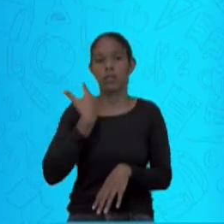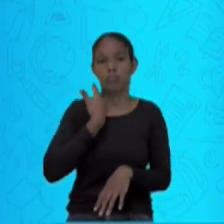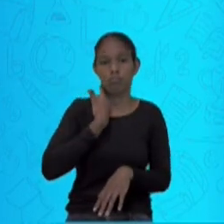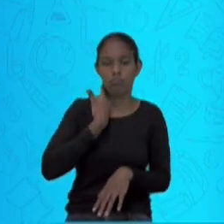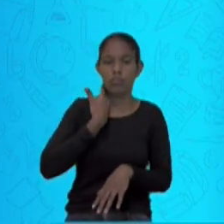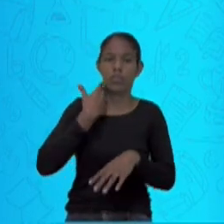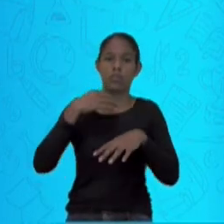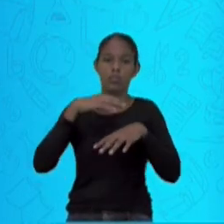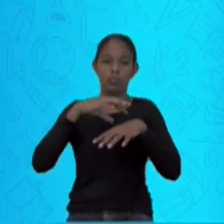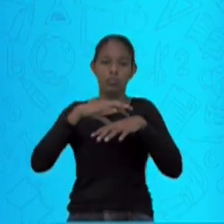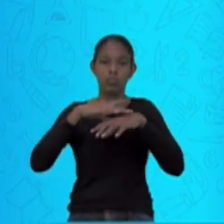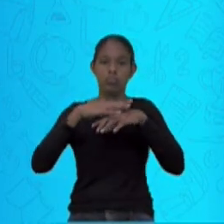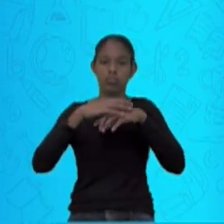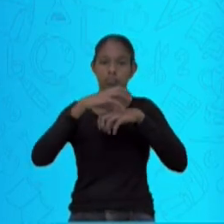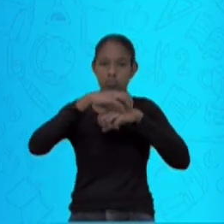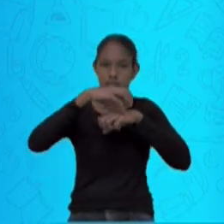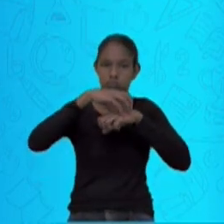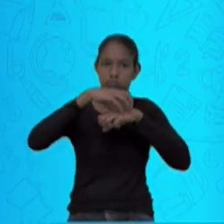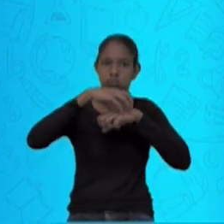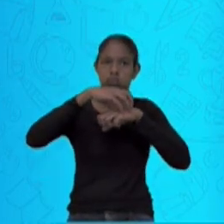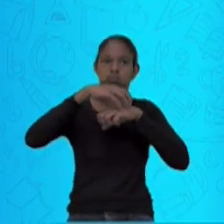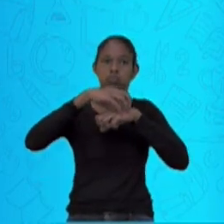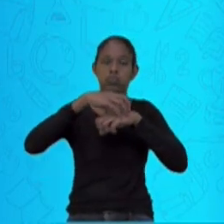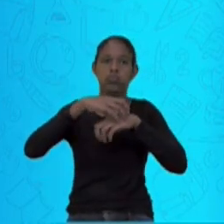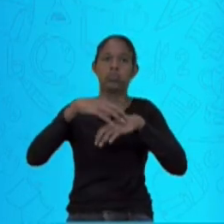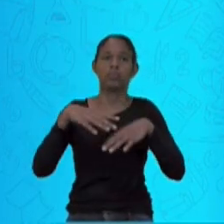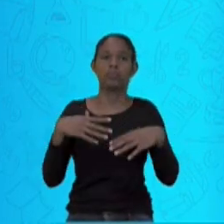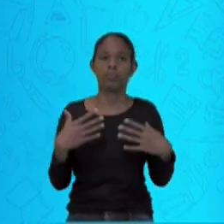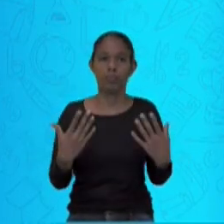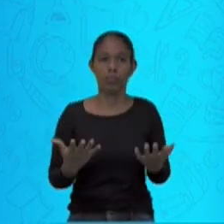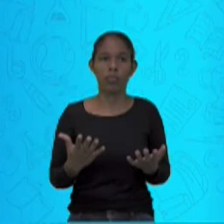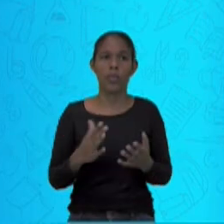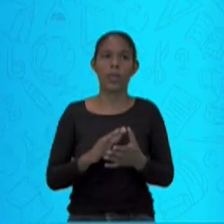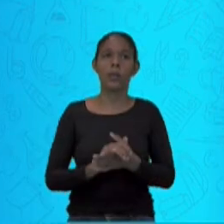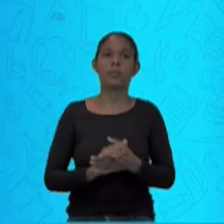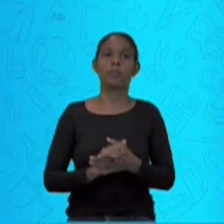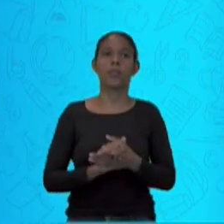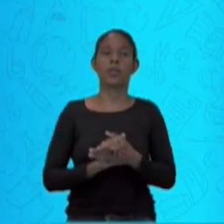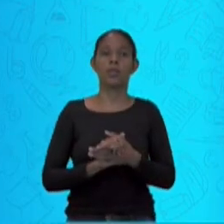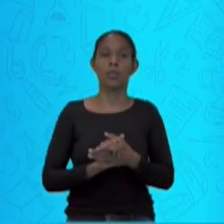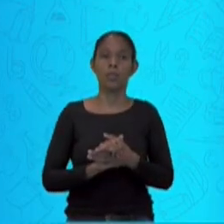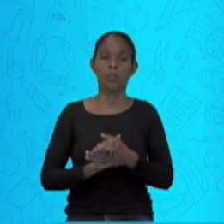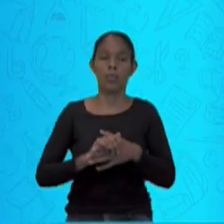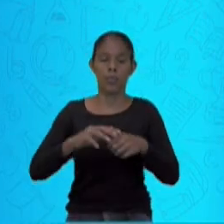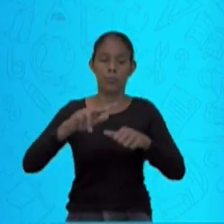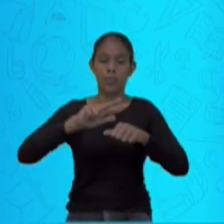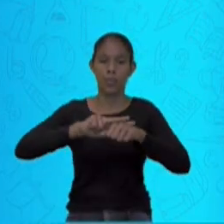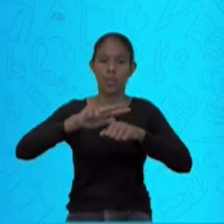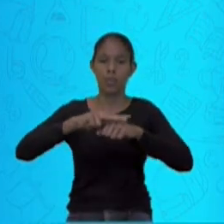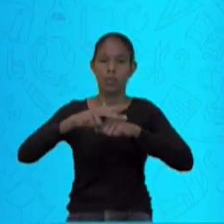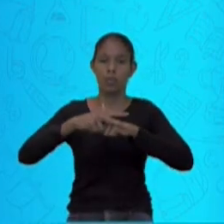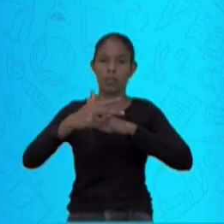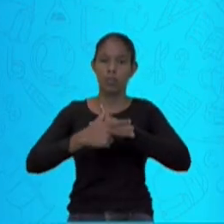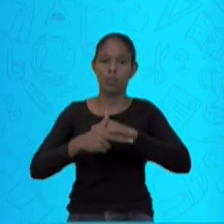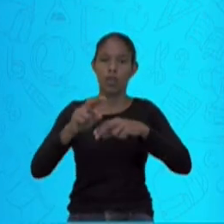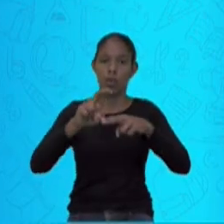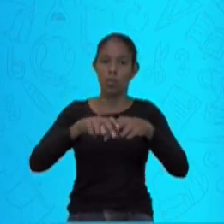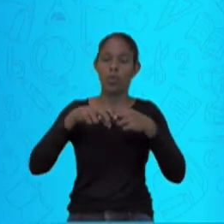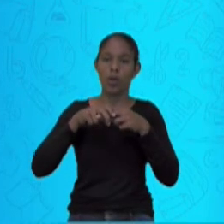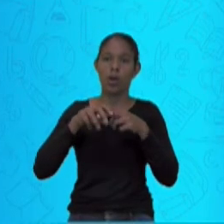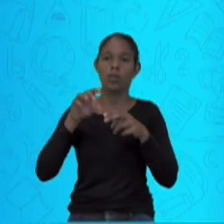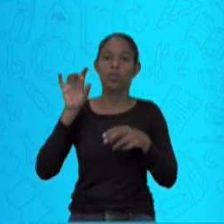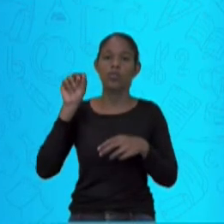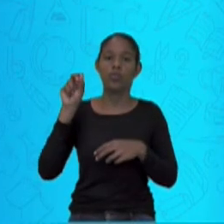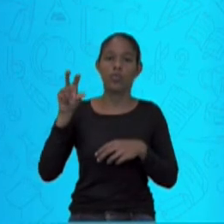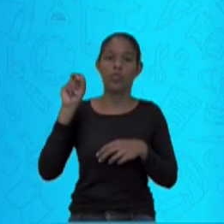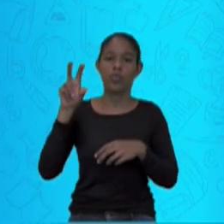de curva de pacientes. Muito bem. Agente etiológico, a chikungunya é um arbovírus causada pelo vírus chikungunya.